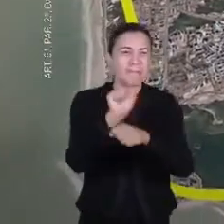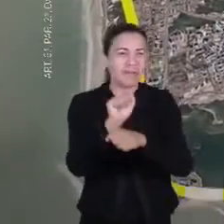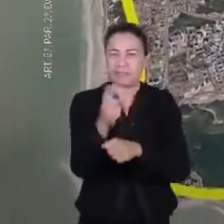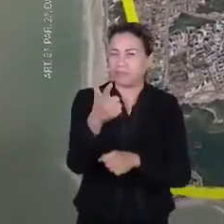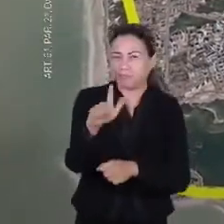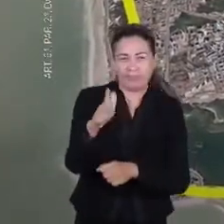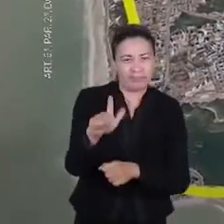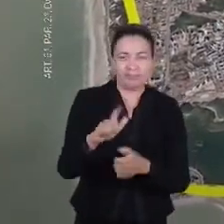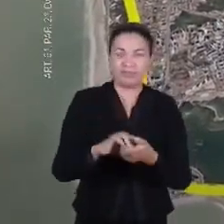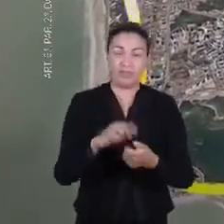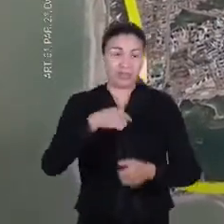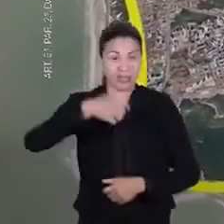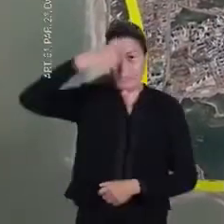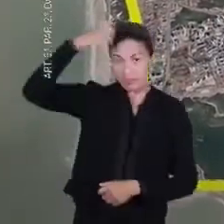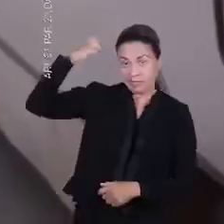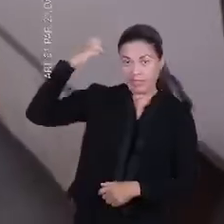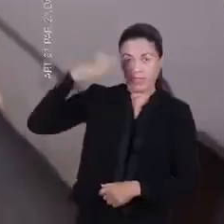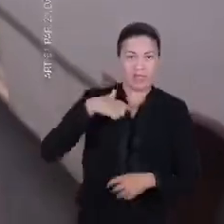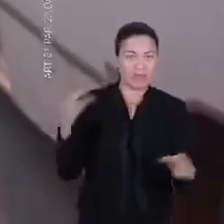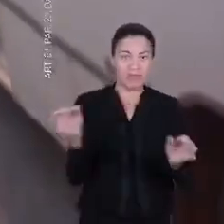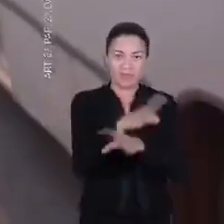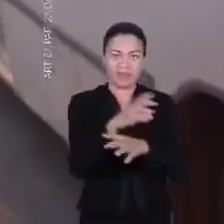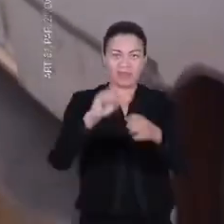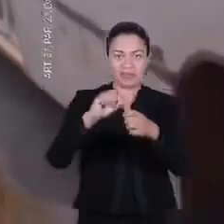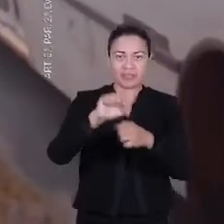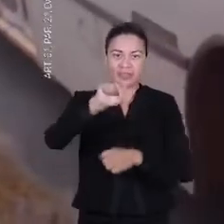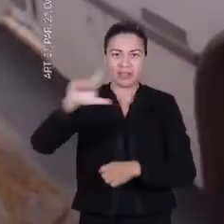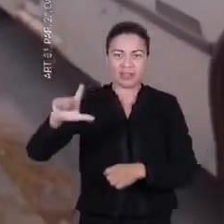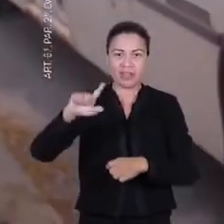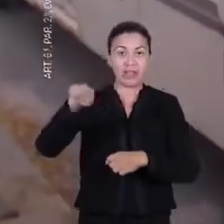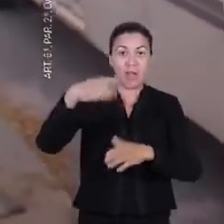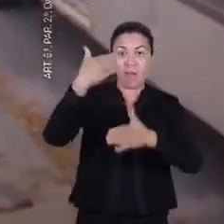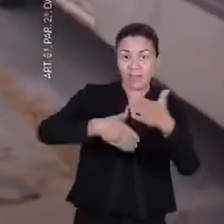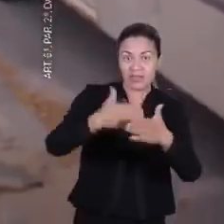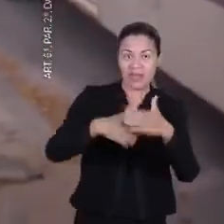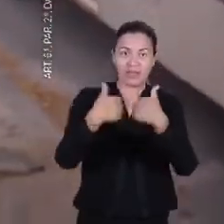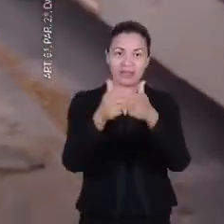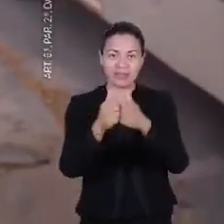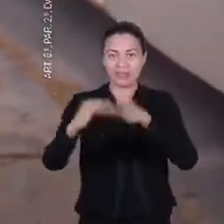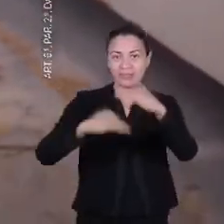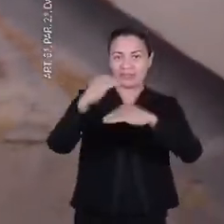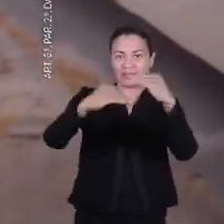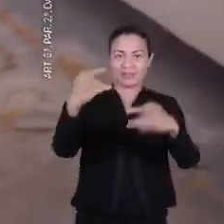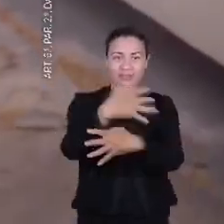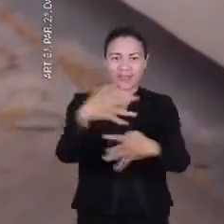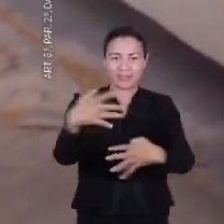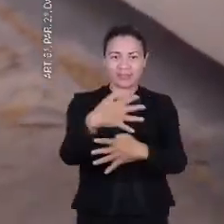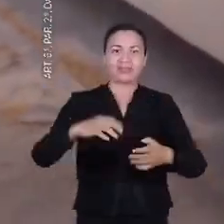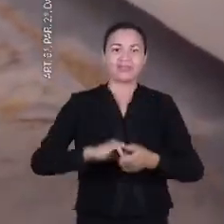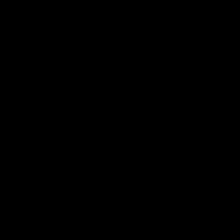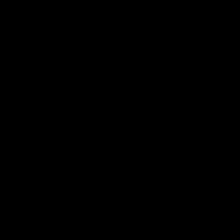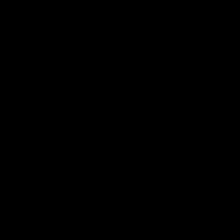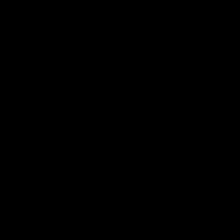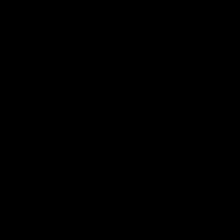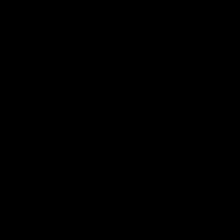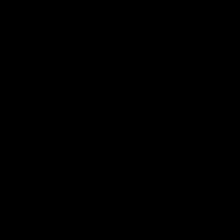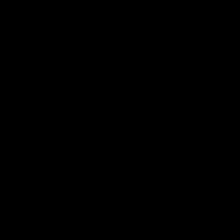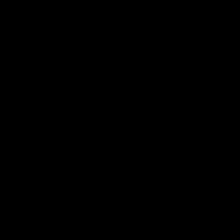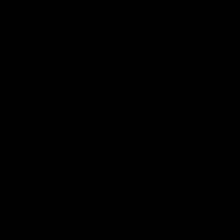diretos, sem paradas. Eu sou Braide e eu estou pronto para fazer São Luís não perder o ônibus do desenvolvimento urbano. Eu sou Braide eu estou fazer perder